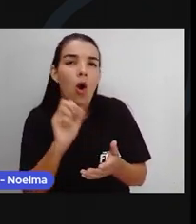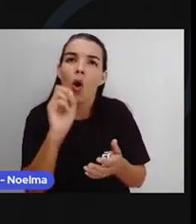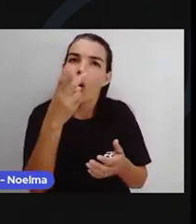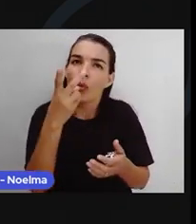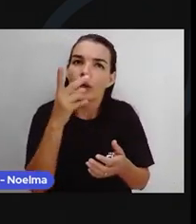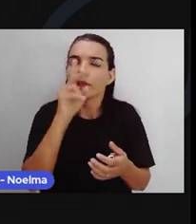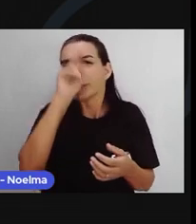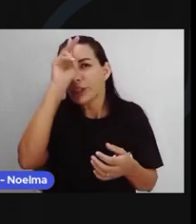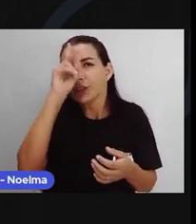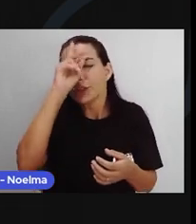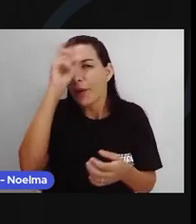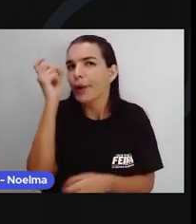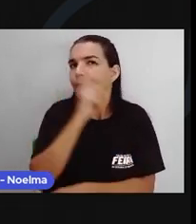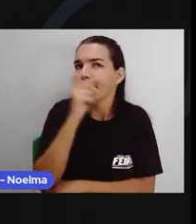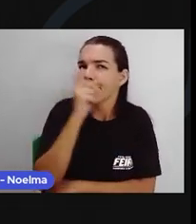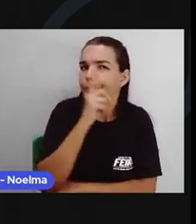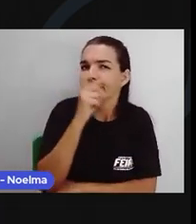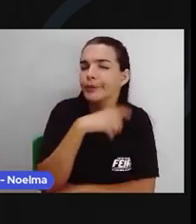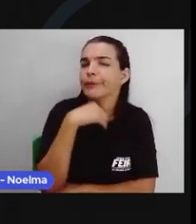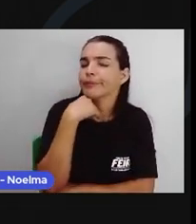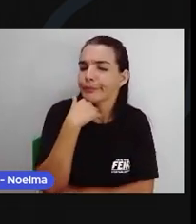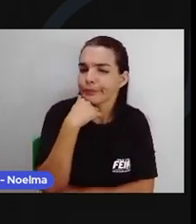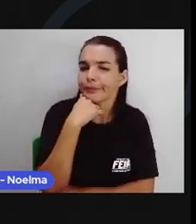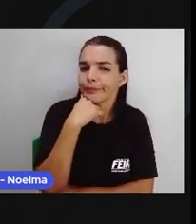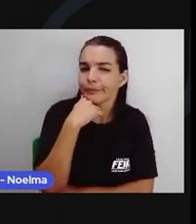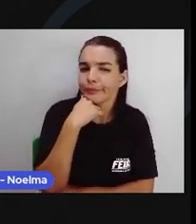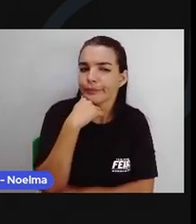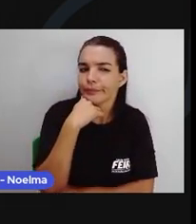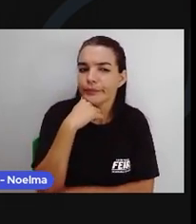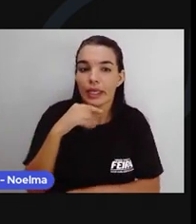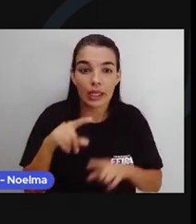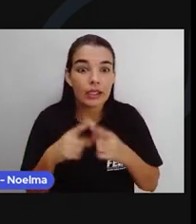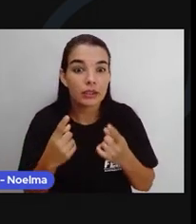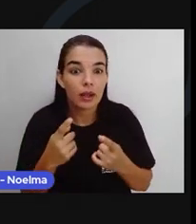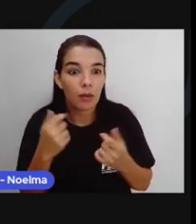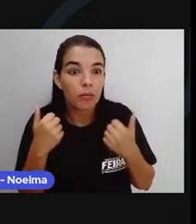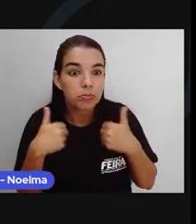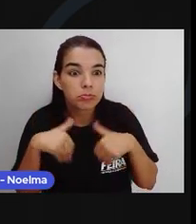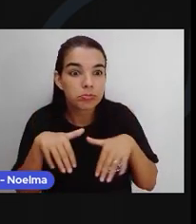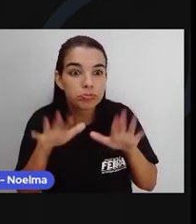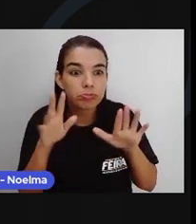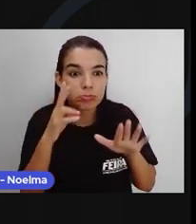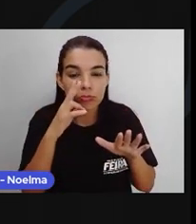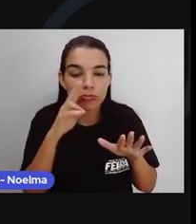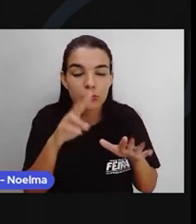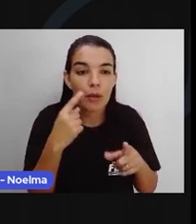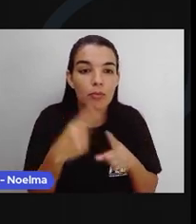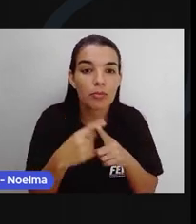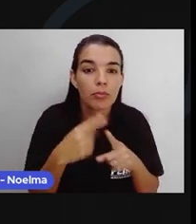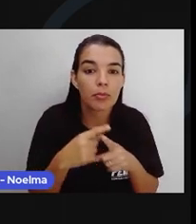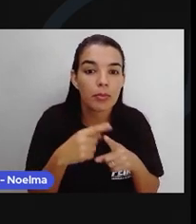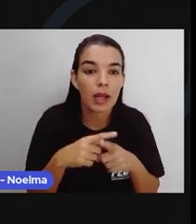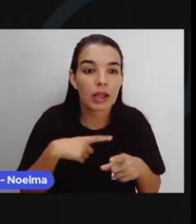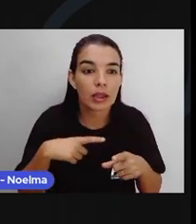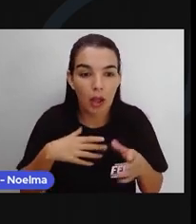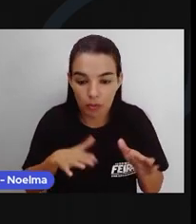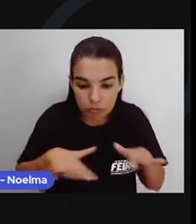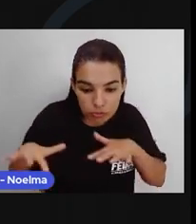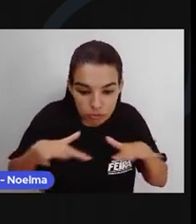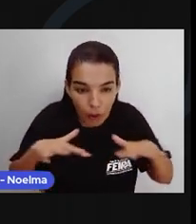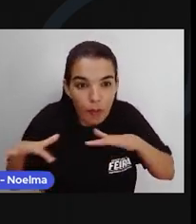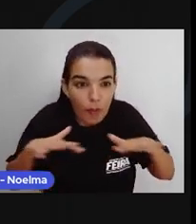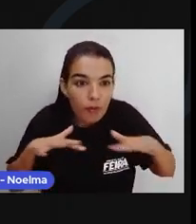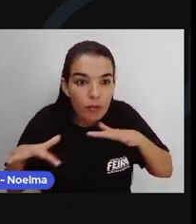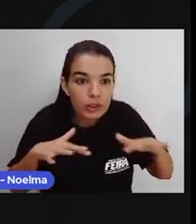então aqui tinha petróleo Verdade, isso mesmo Tudo por causa da movimentação da água